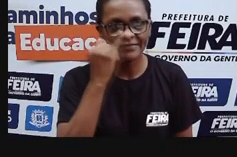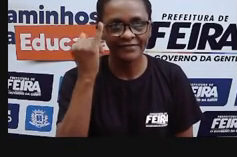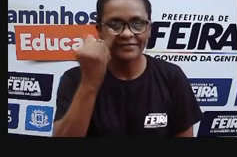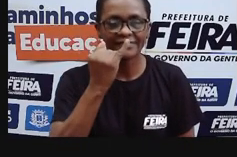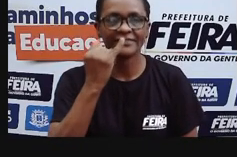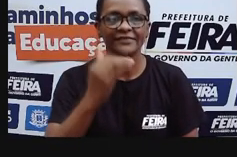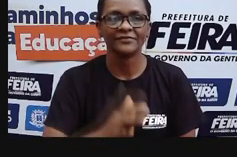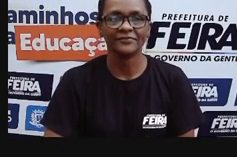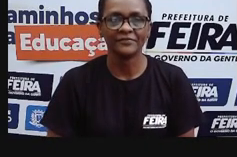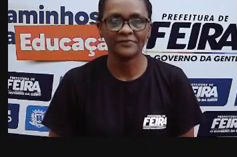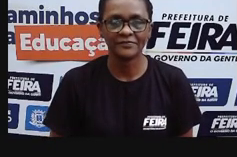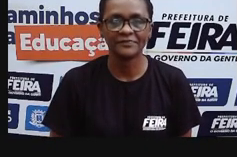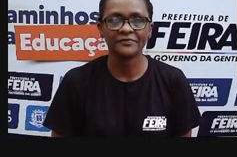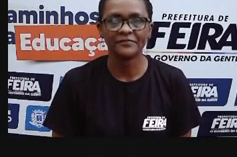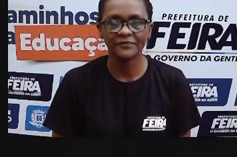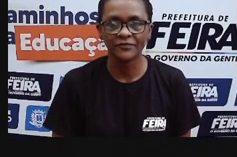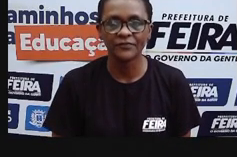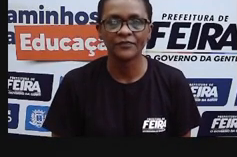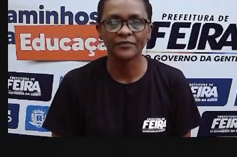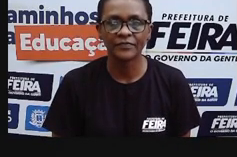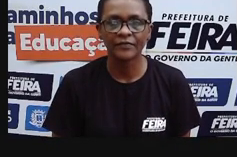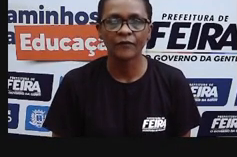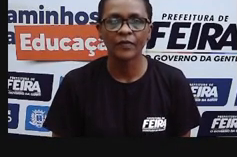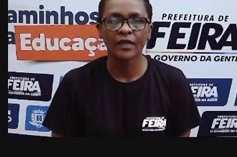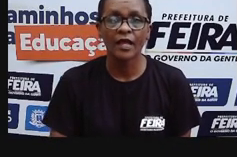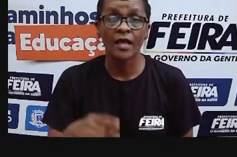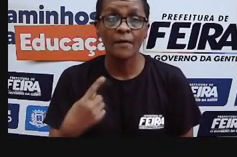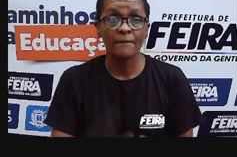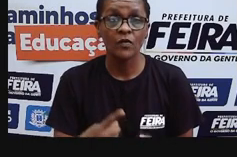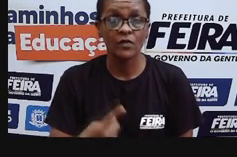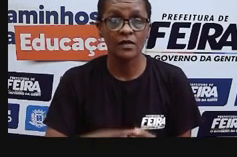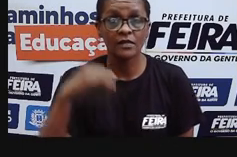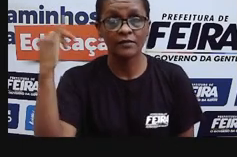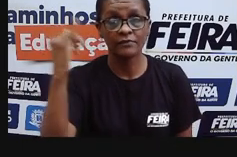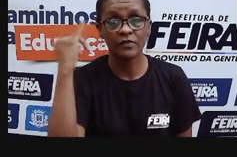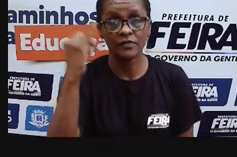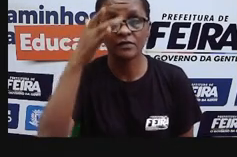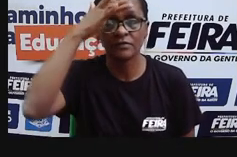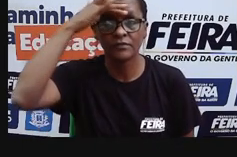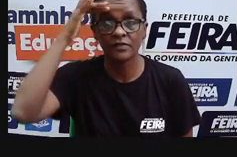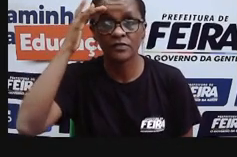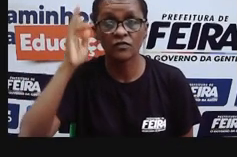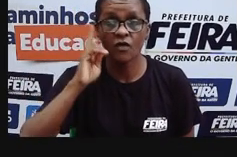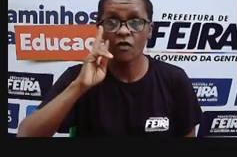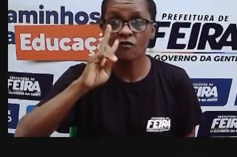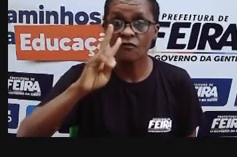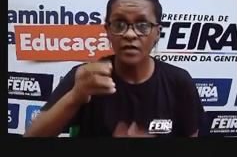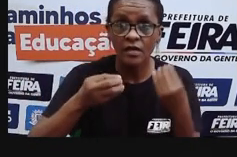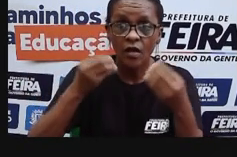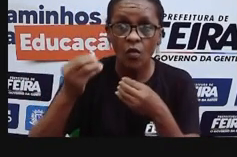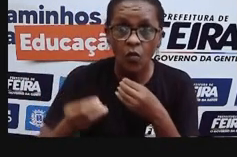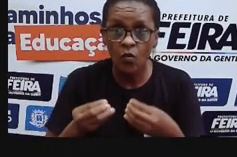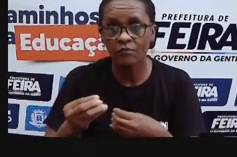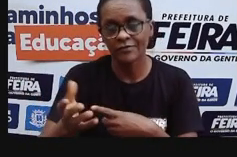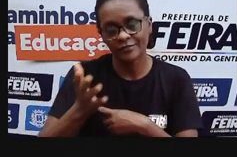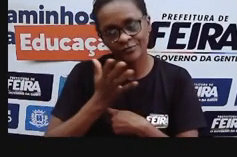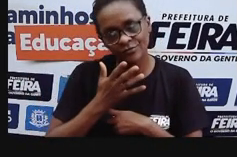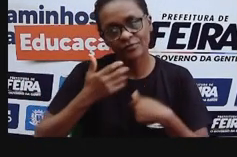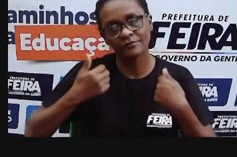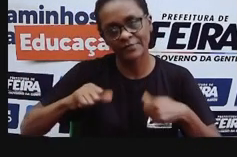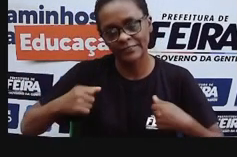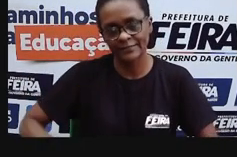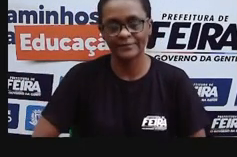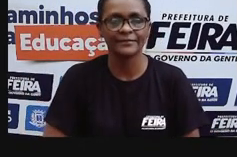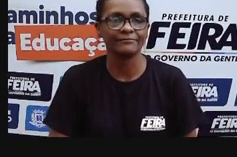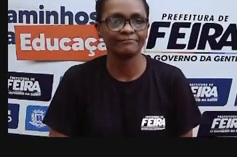tá? Com o microscópio composto. Então, a gente já sabe que existem microscópios, que eles também têm, né? Esses são